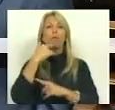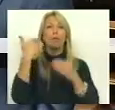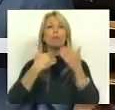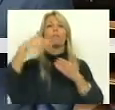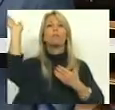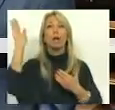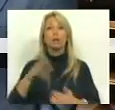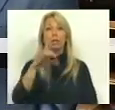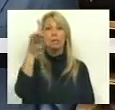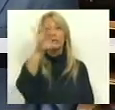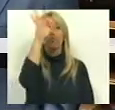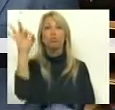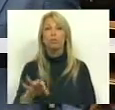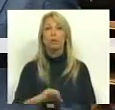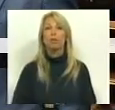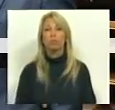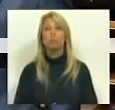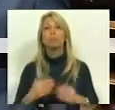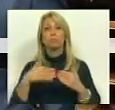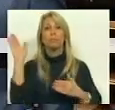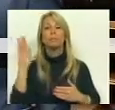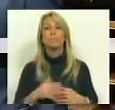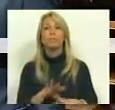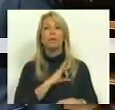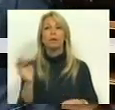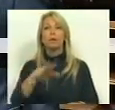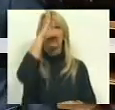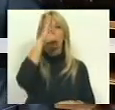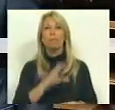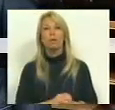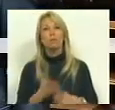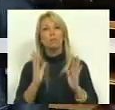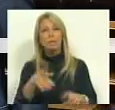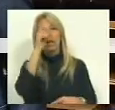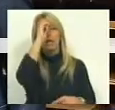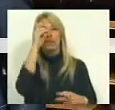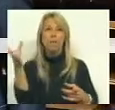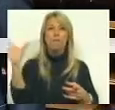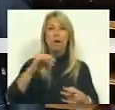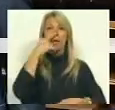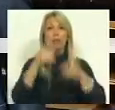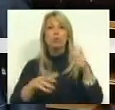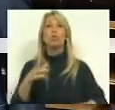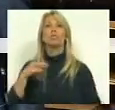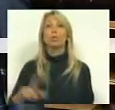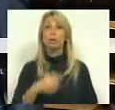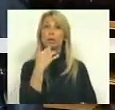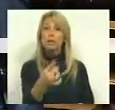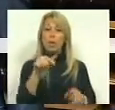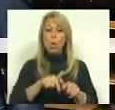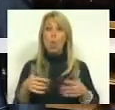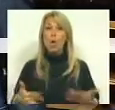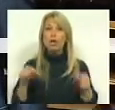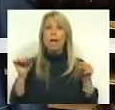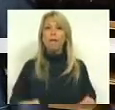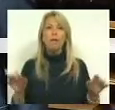Será superior a 6%. Sr. Primeiro-Ministro, tenha mais respeito pelos portugueses. E diga hoje aqui com total